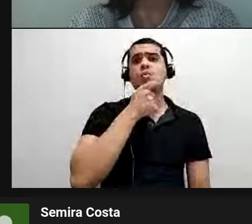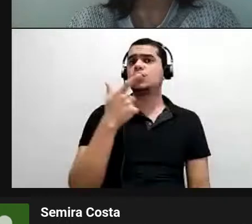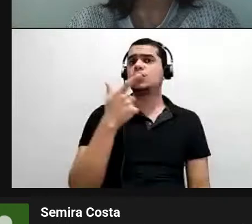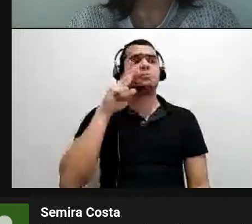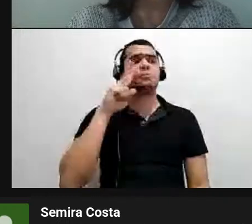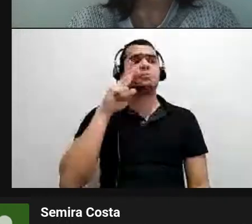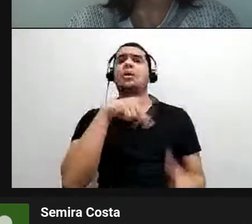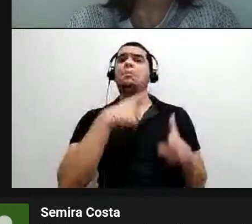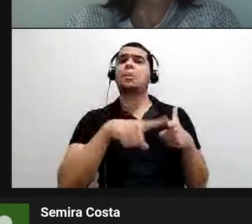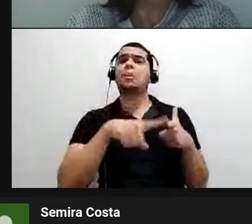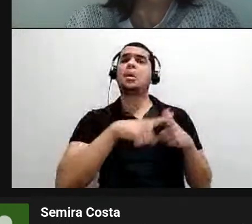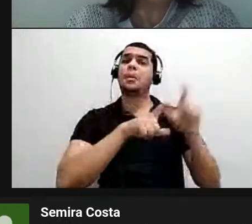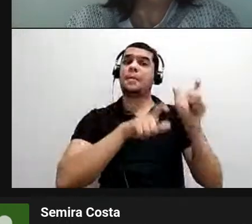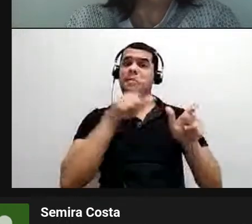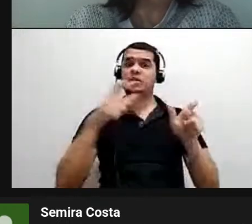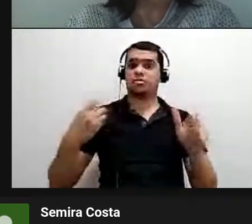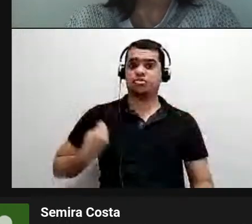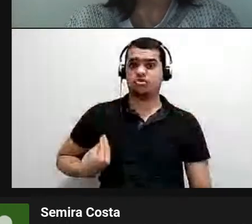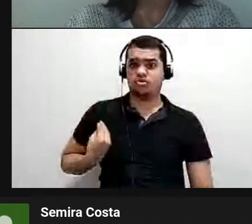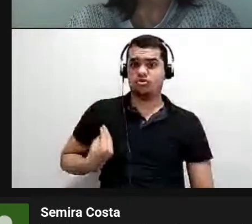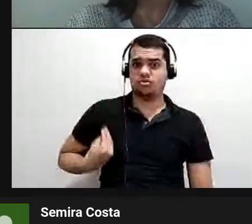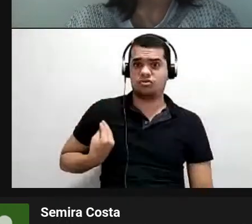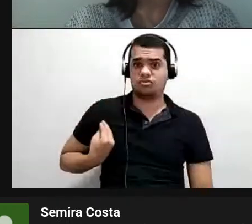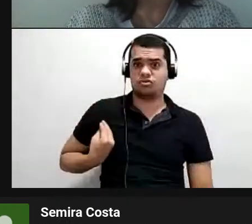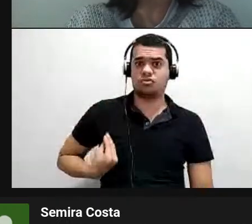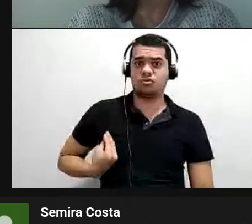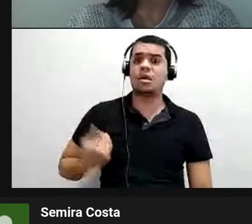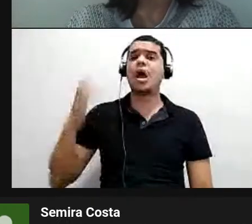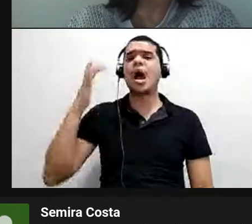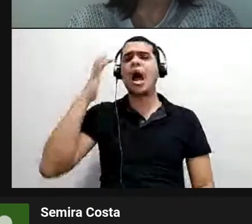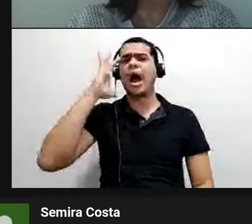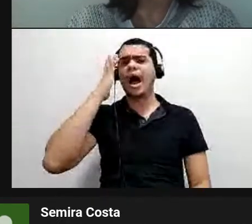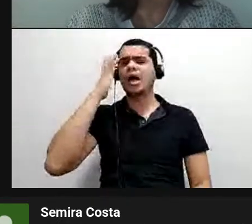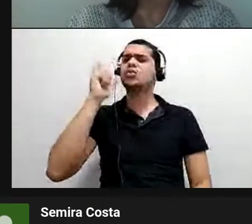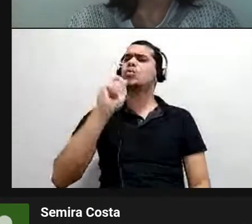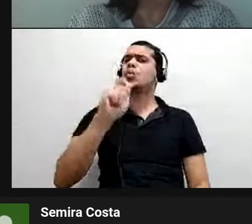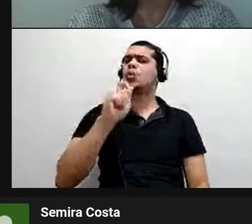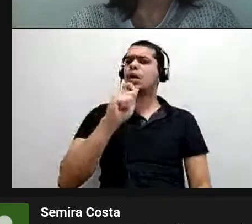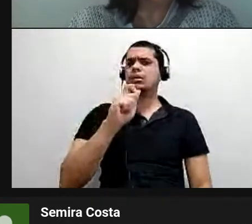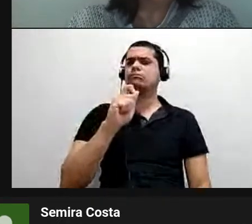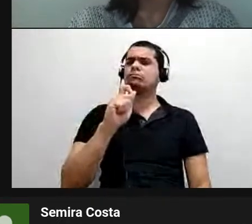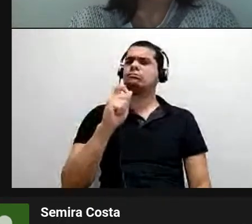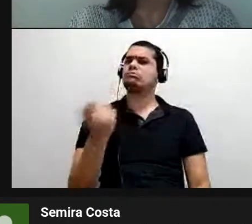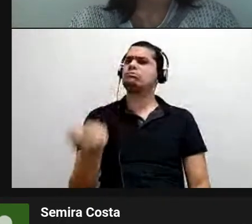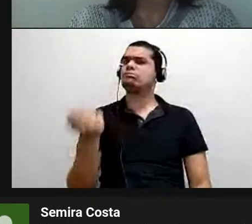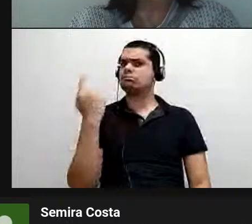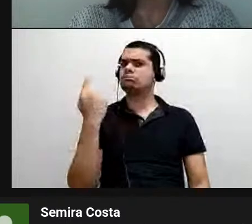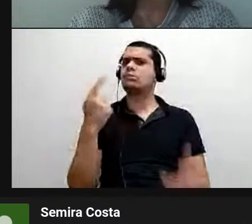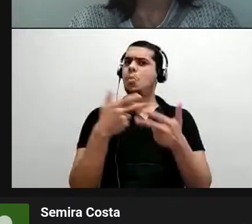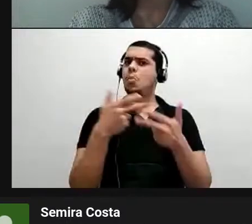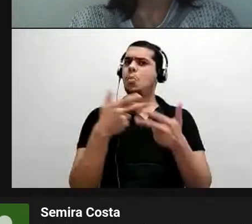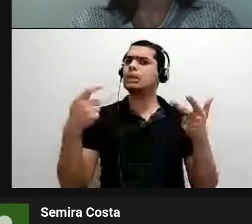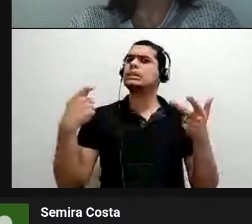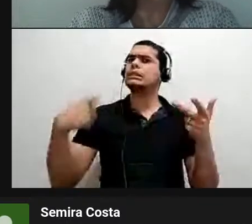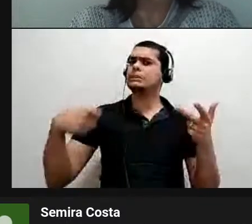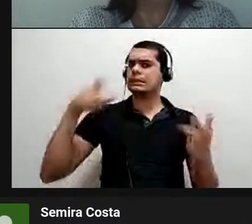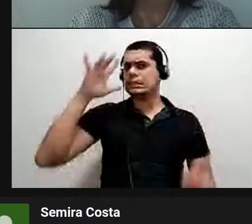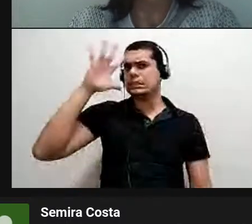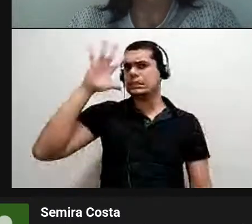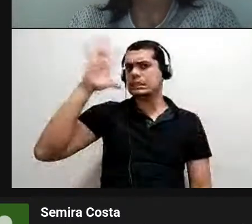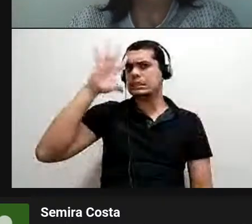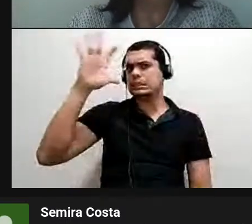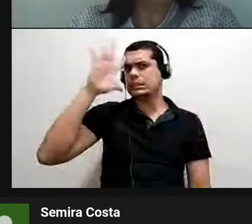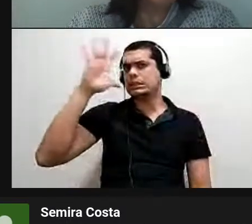Para as pessoas que estão ali, eu acho que é uma coisa que a gente precisa pensar, né? E muitas vezes